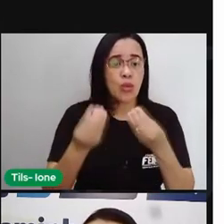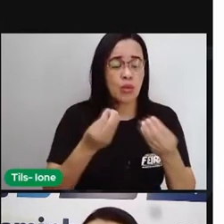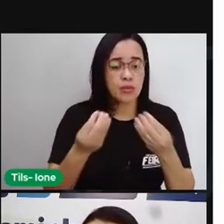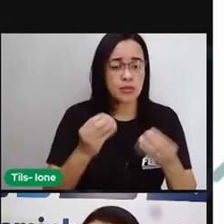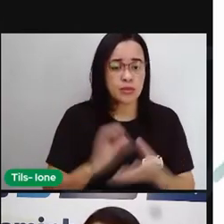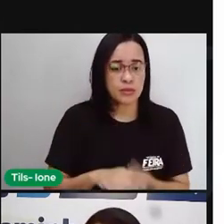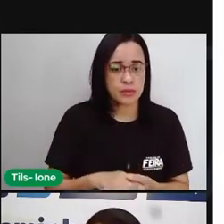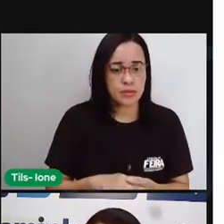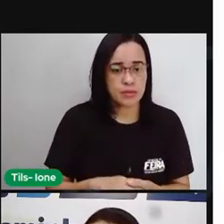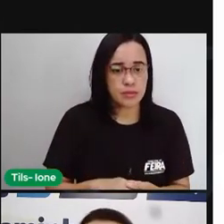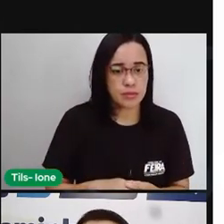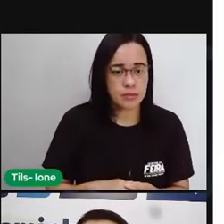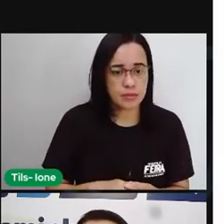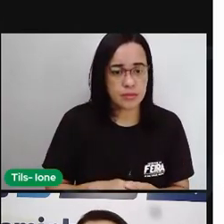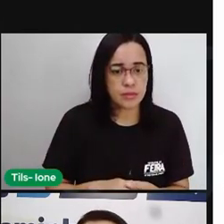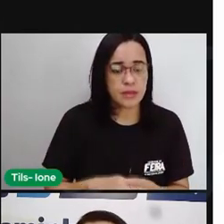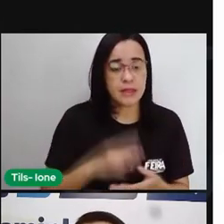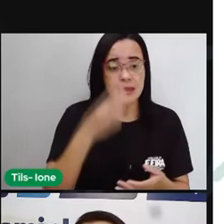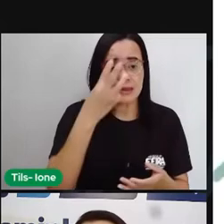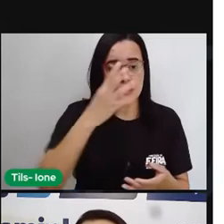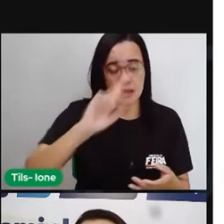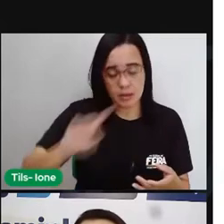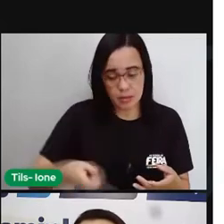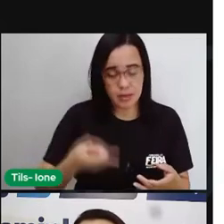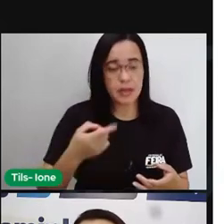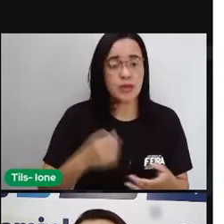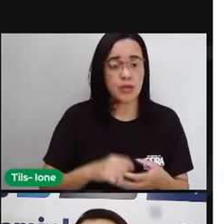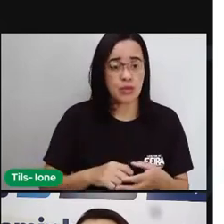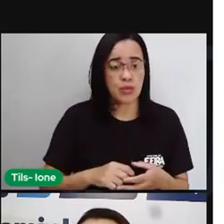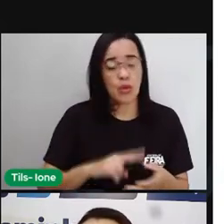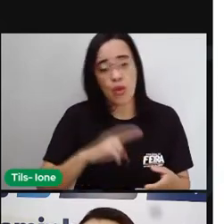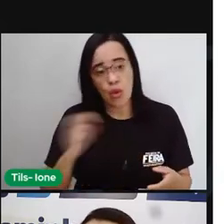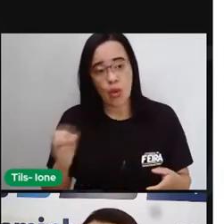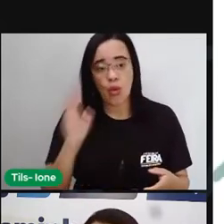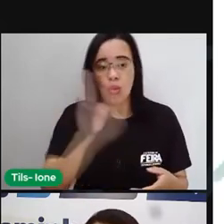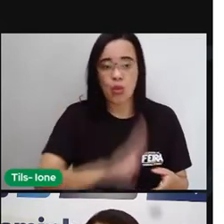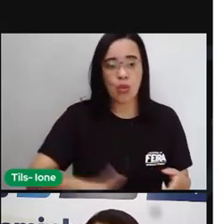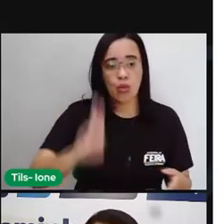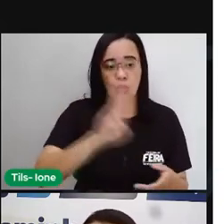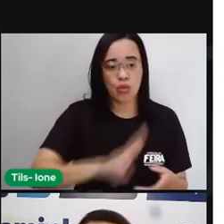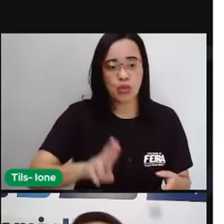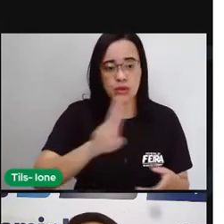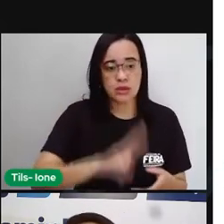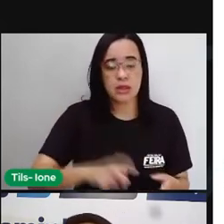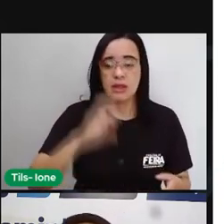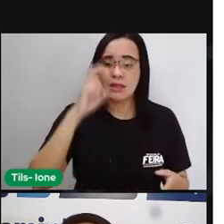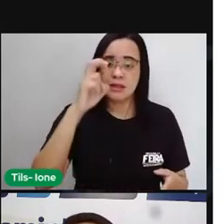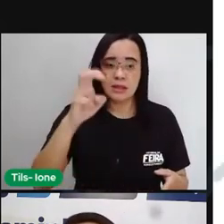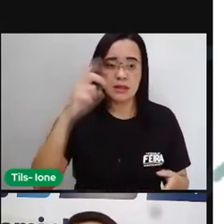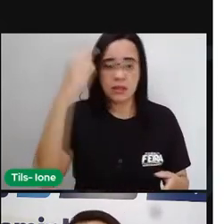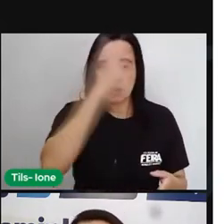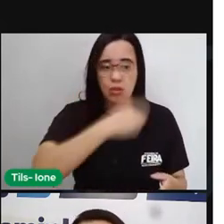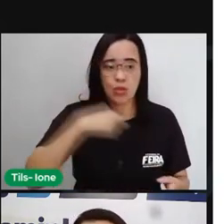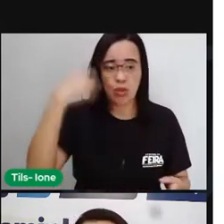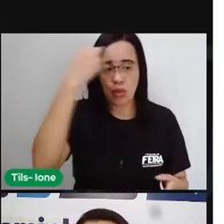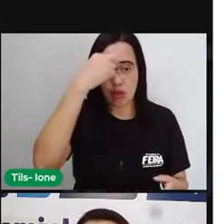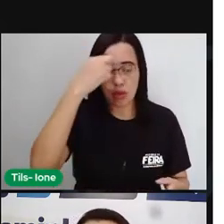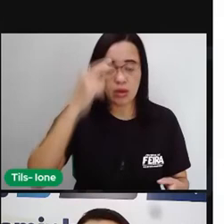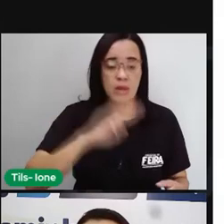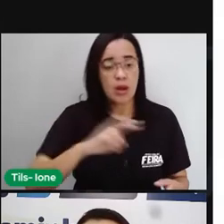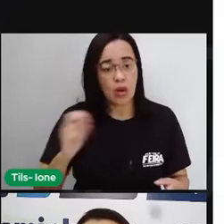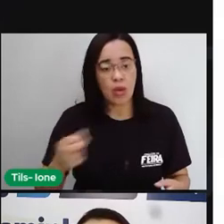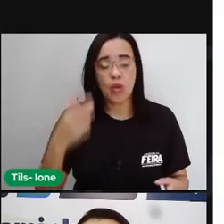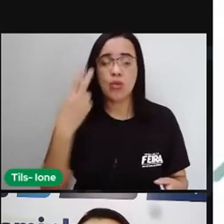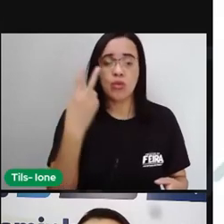batimentos pra uma hora eu posso utilizar pra achar aqui os batimentos de 5 horas e também de 2 horas. Eu só faço a